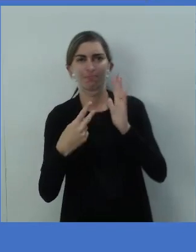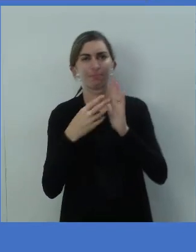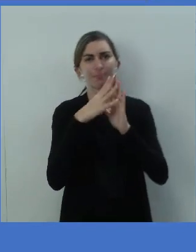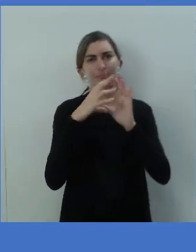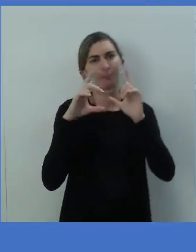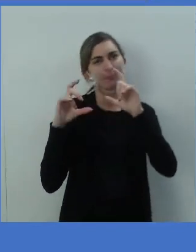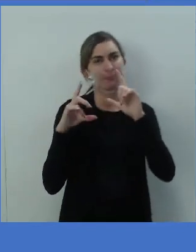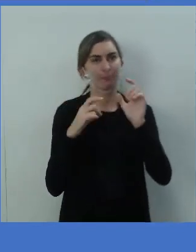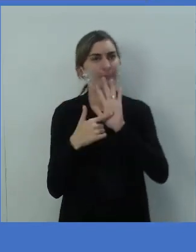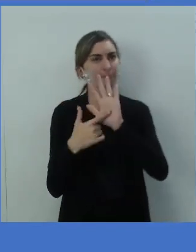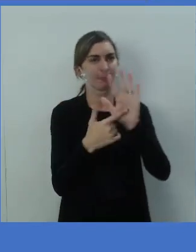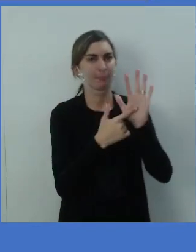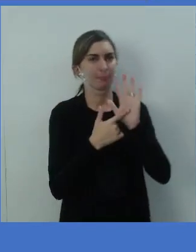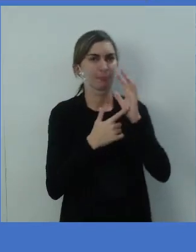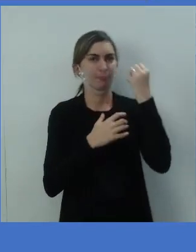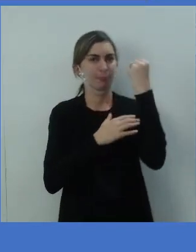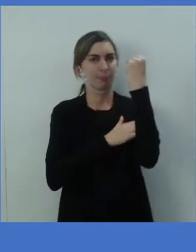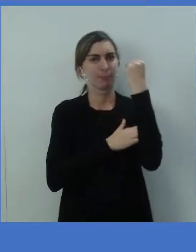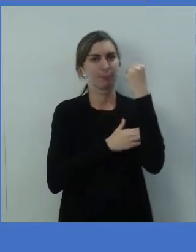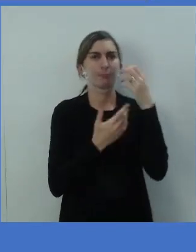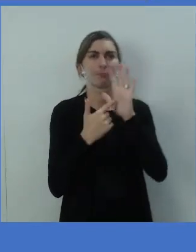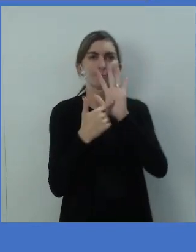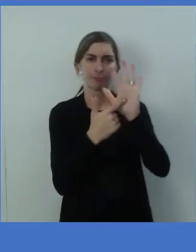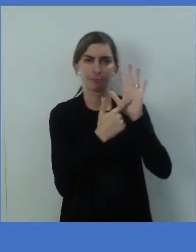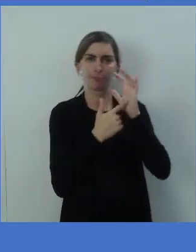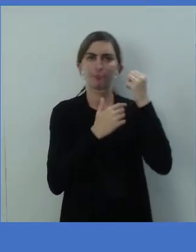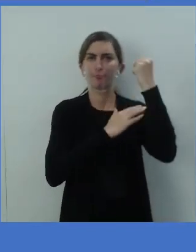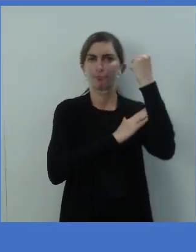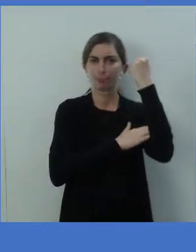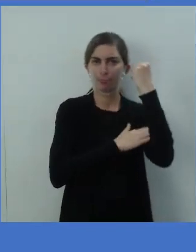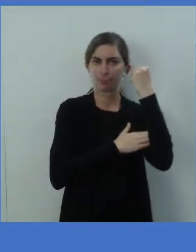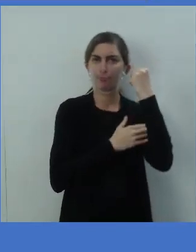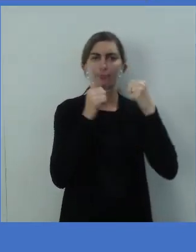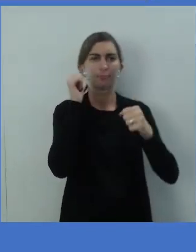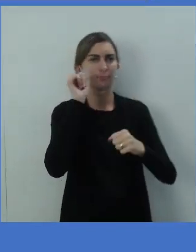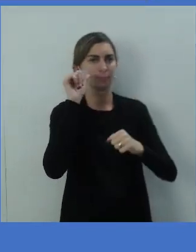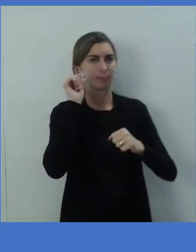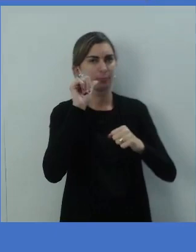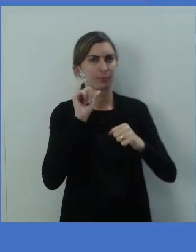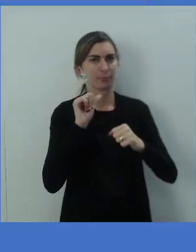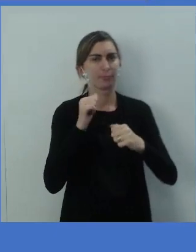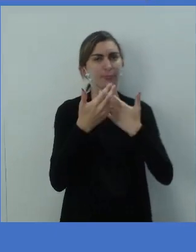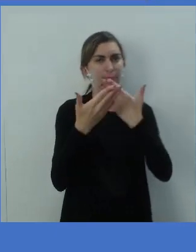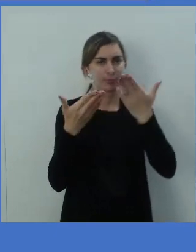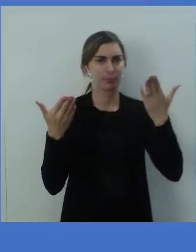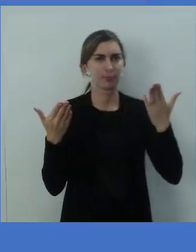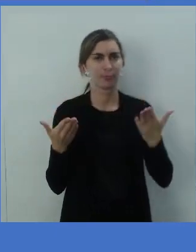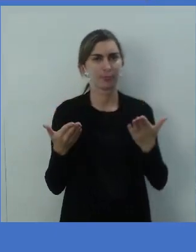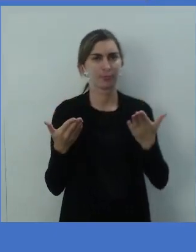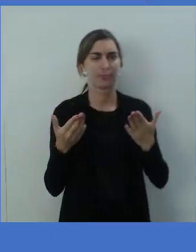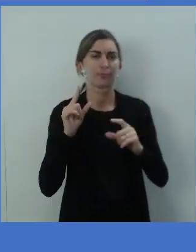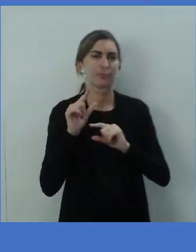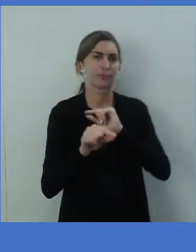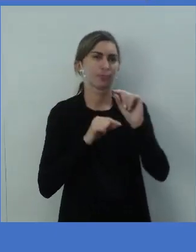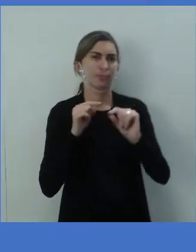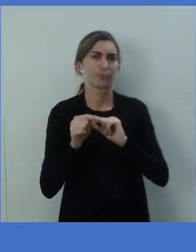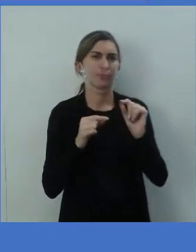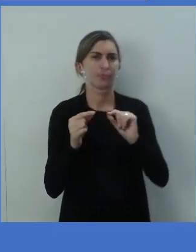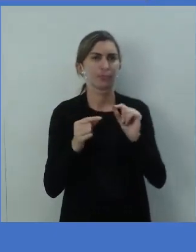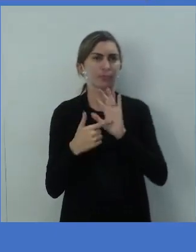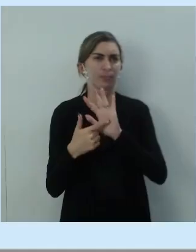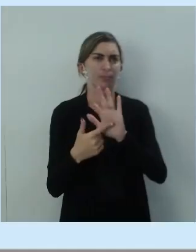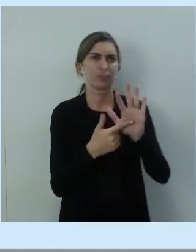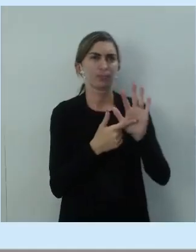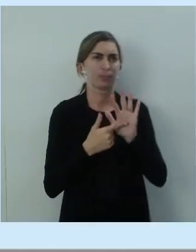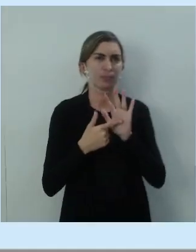mostrando o Girl Power. O poder feminino. E esse We Can Do It mostra que